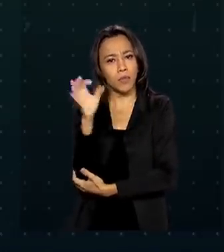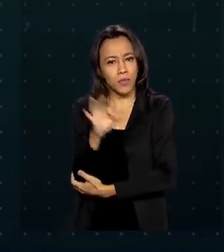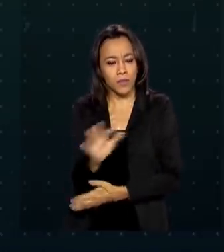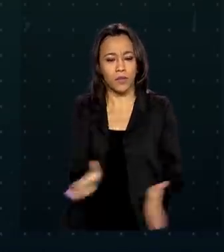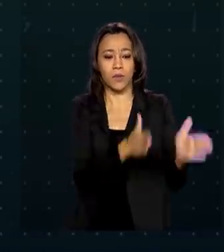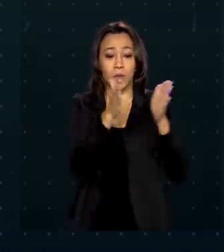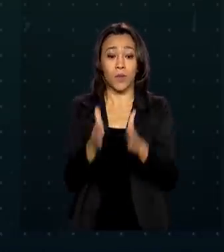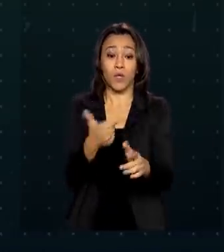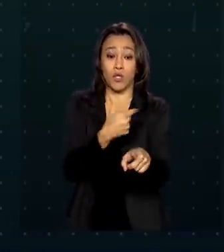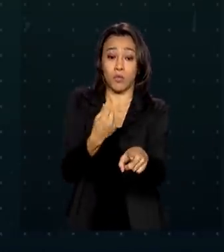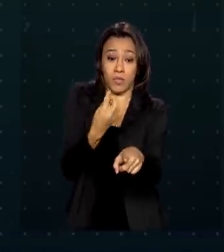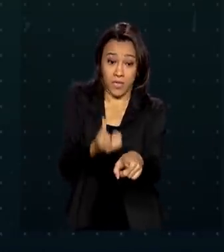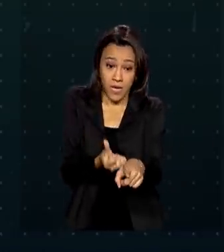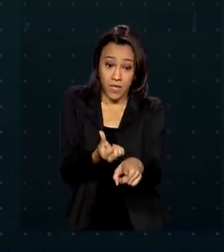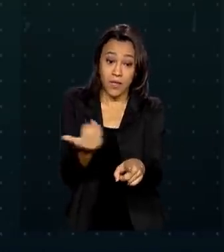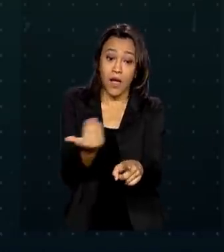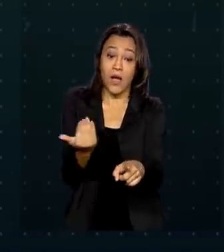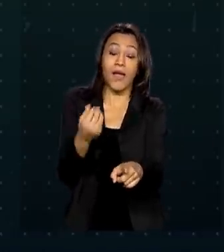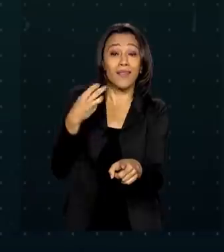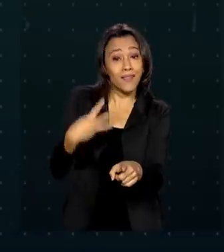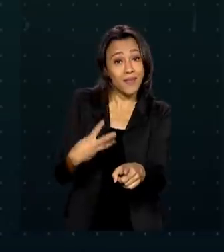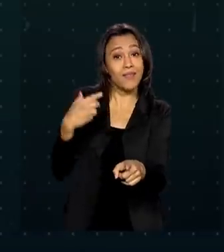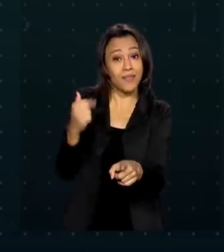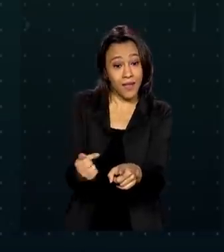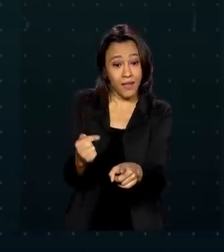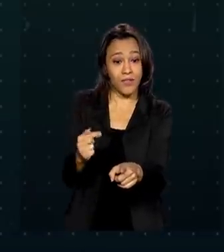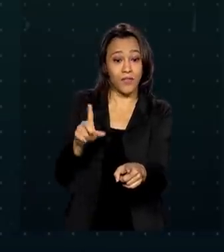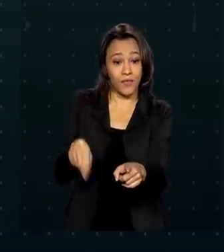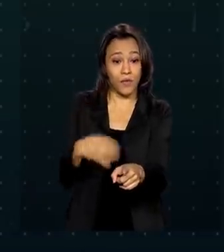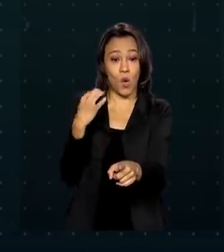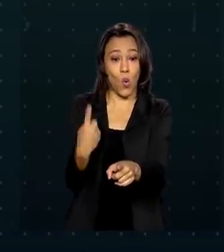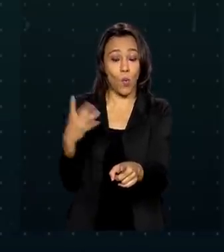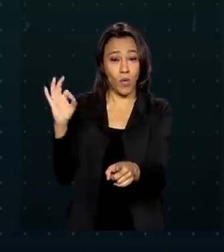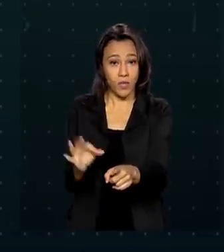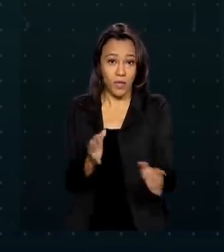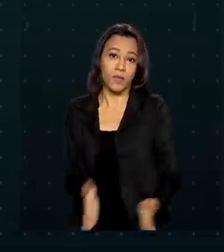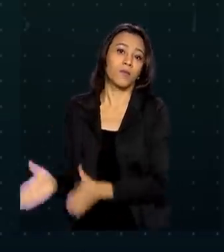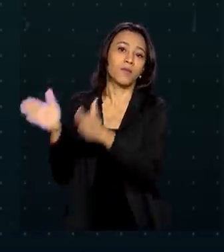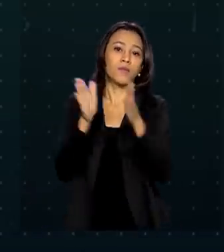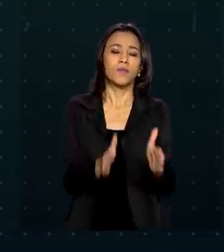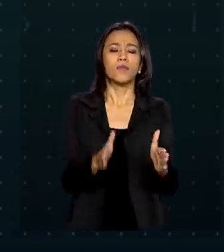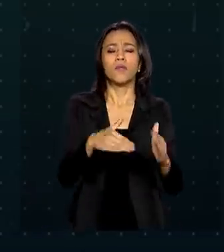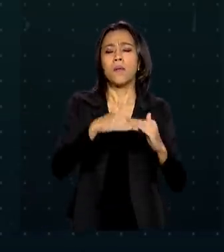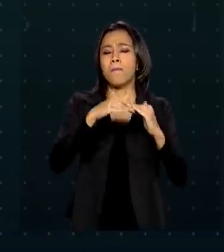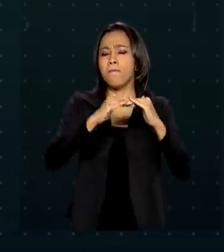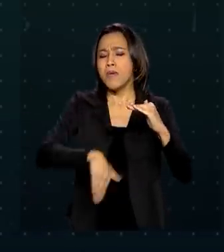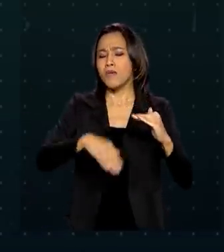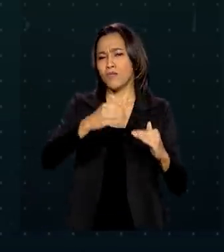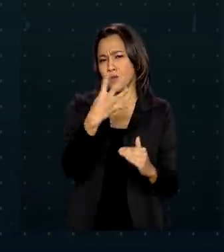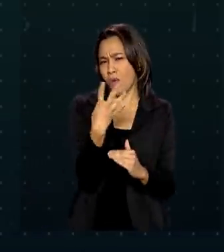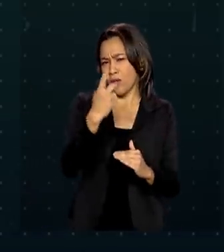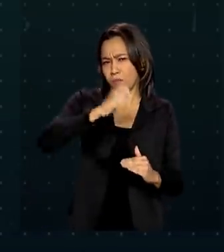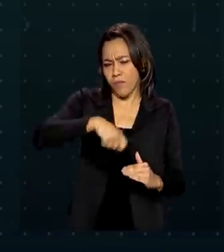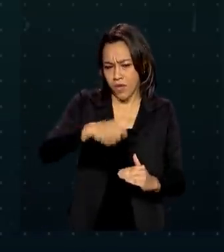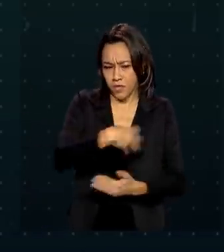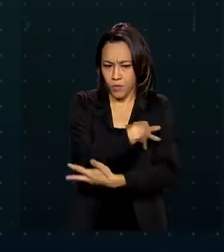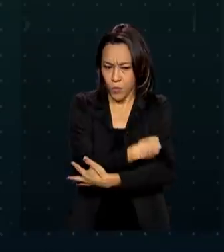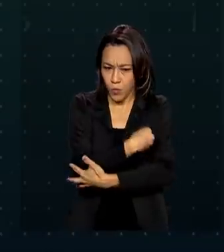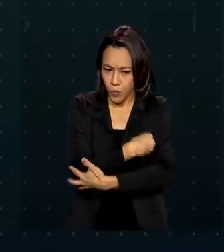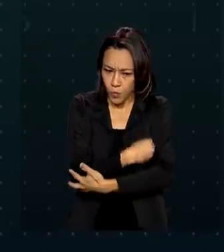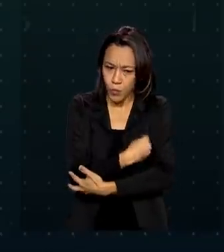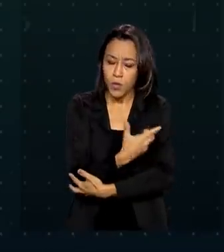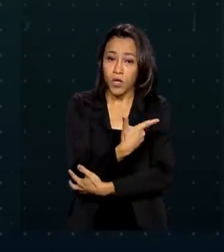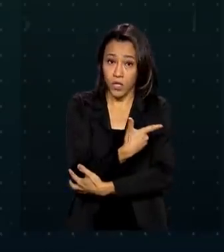2006, era 37,1%. Já entre as crianças com menos de quatro meses, o índice das que se